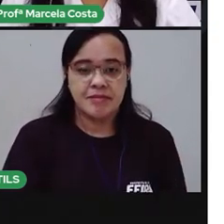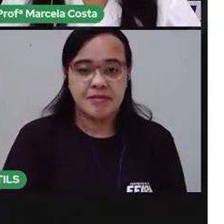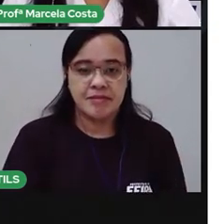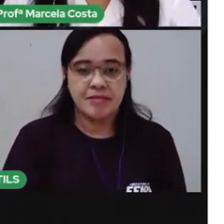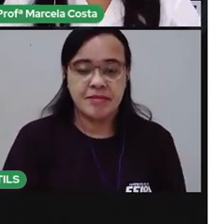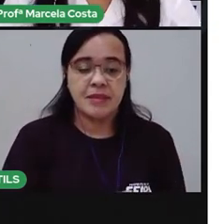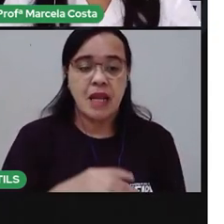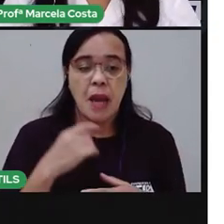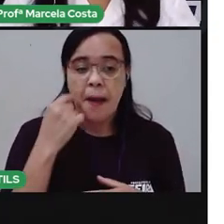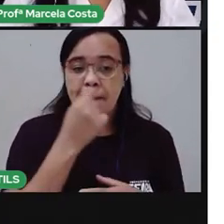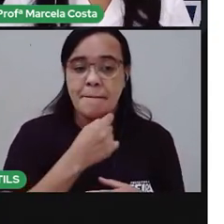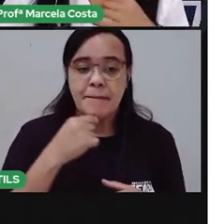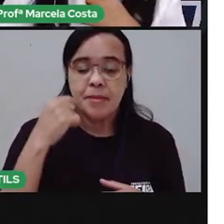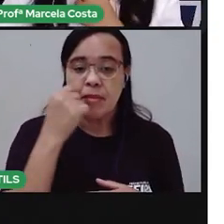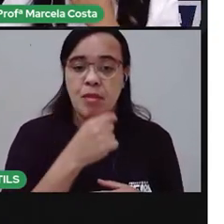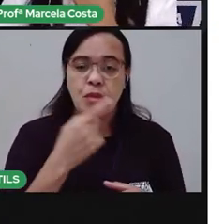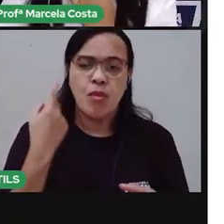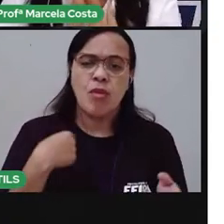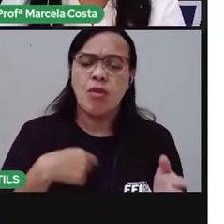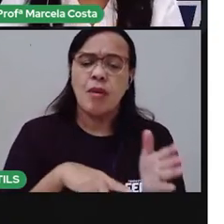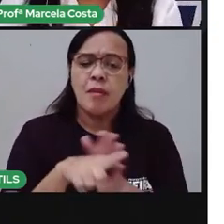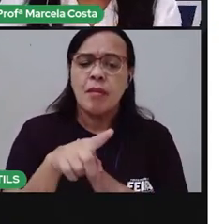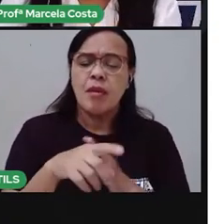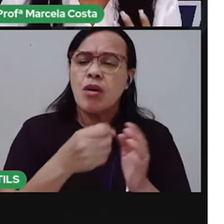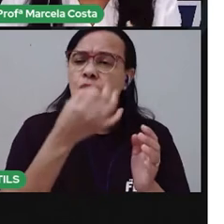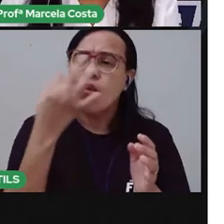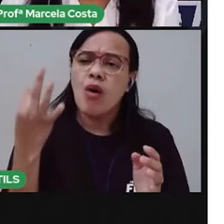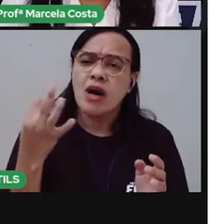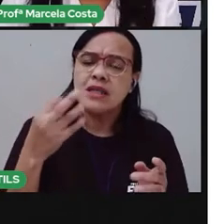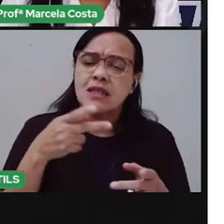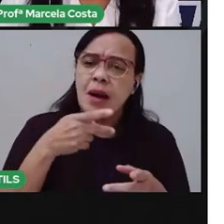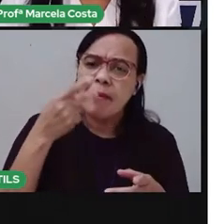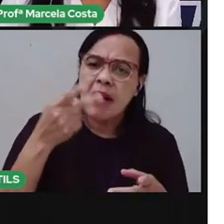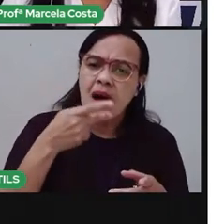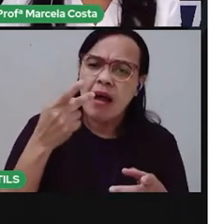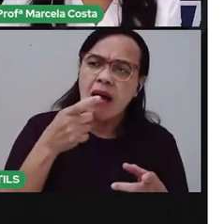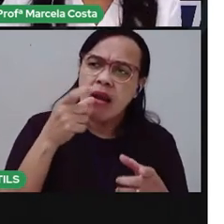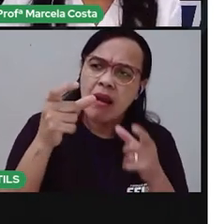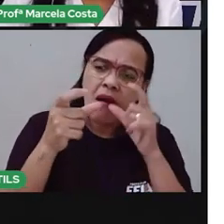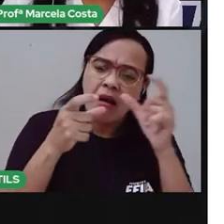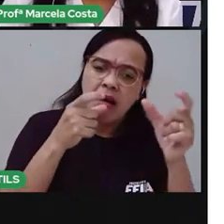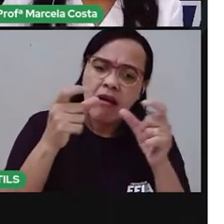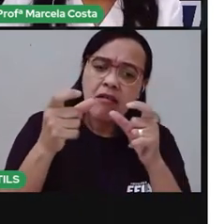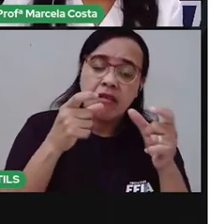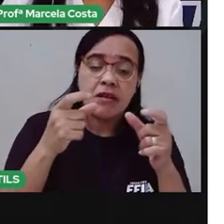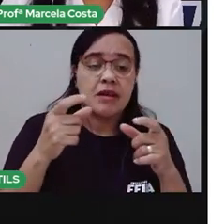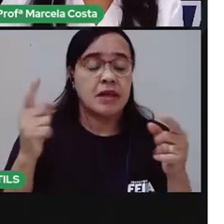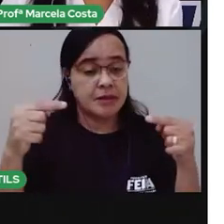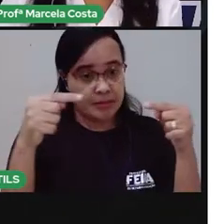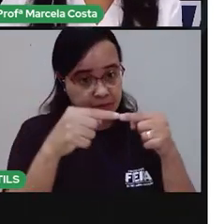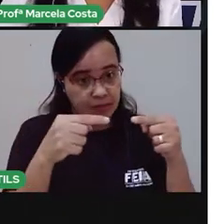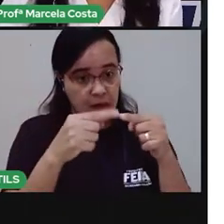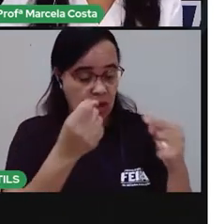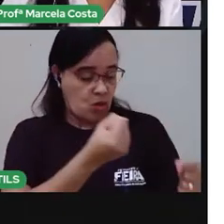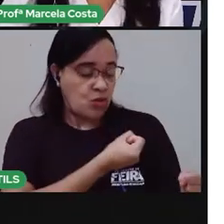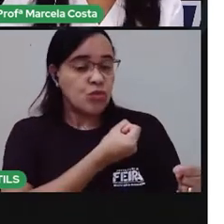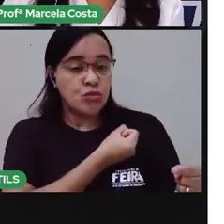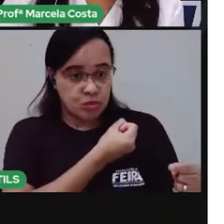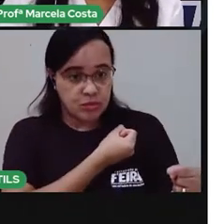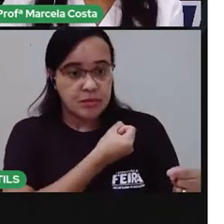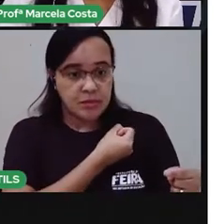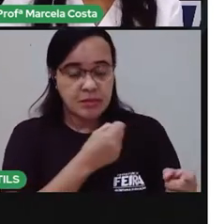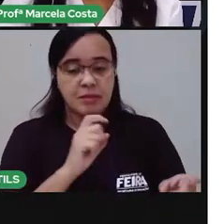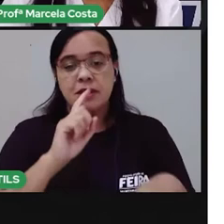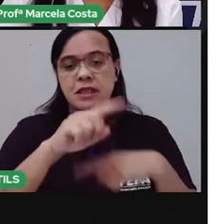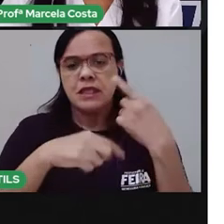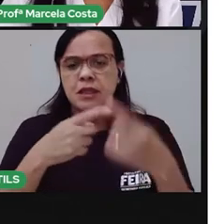boca, tá perguntando quantas vezes você abriu a boca pra falar. É, você coloca aqui o número. Depois pergunta qual é